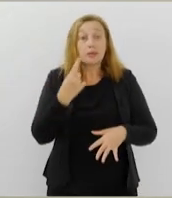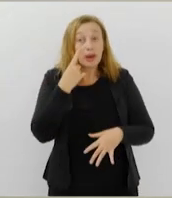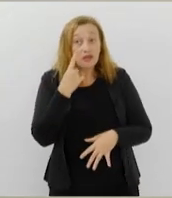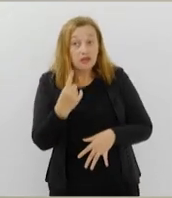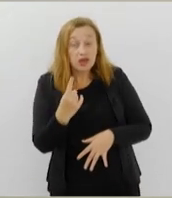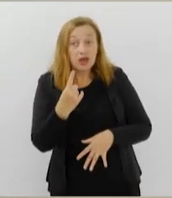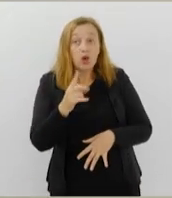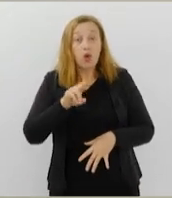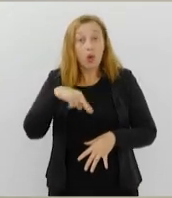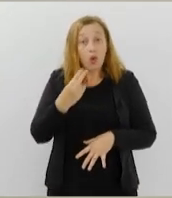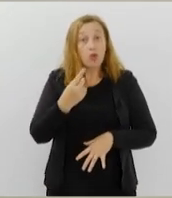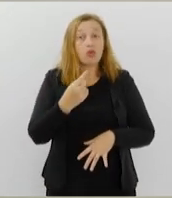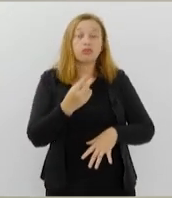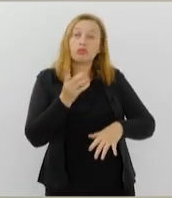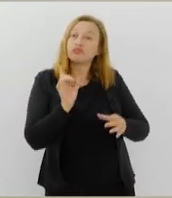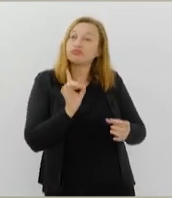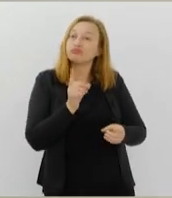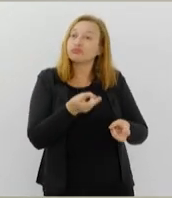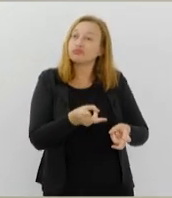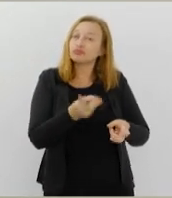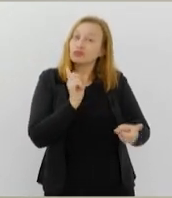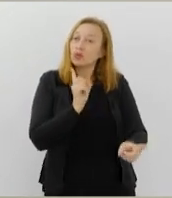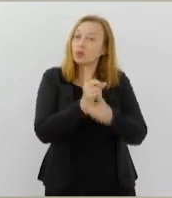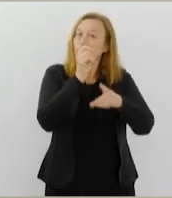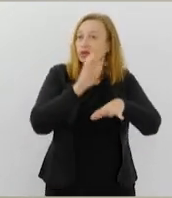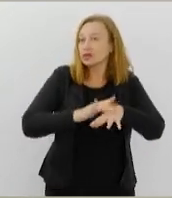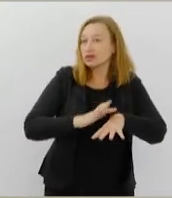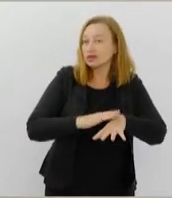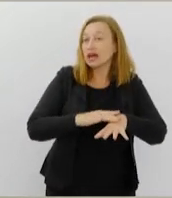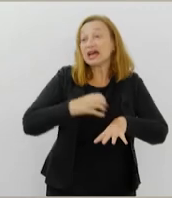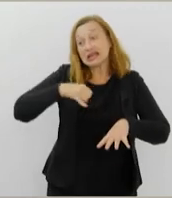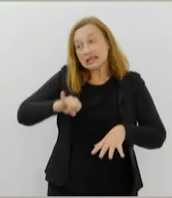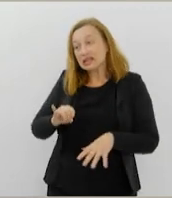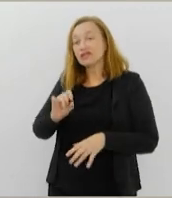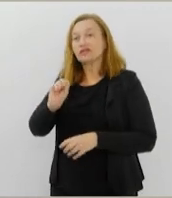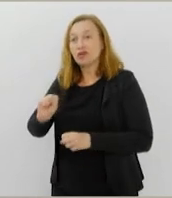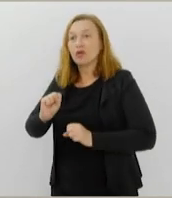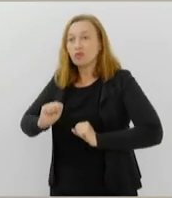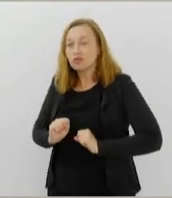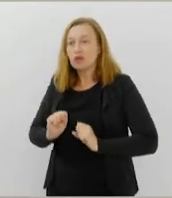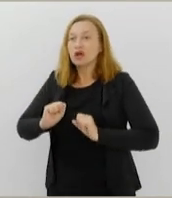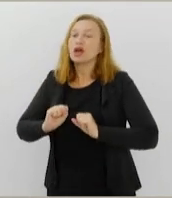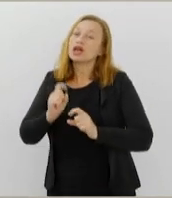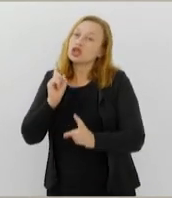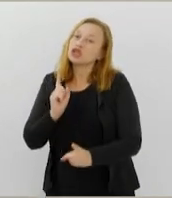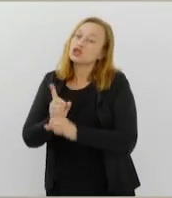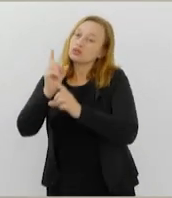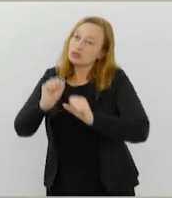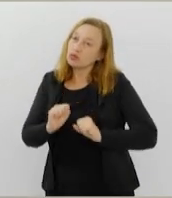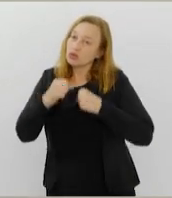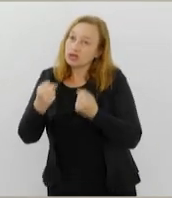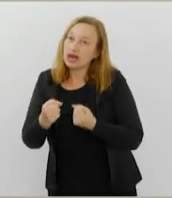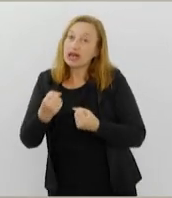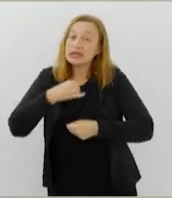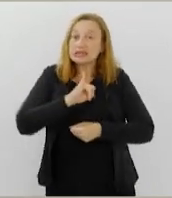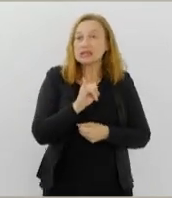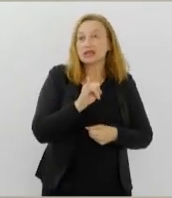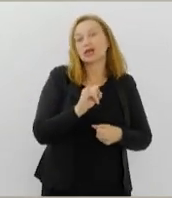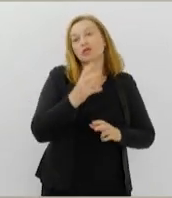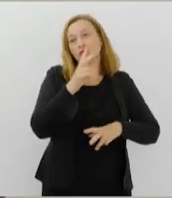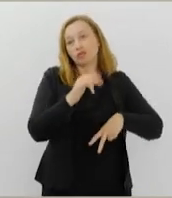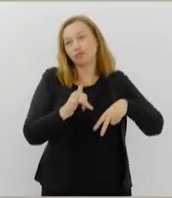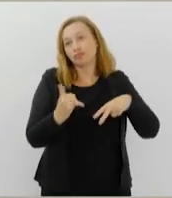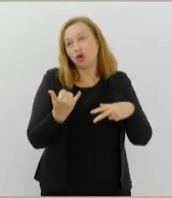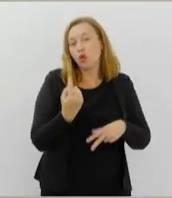confirmar a doença, porque se for, já valeu a pena todo o esforço. Se um dia um paciente escapar de morrer ou de sair em cadeira de